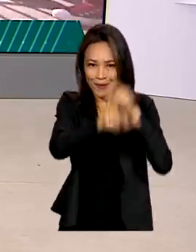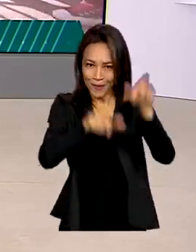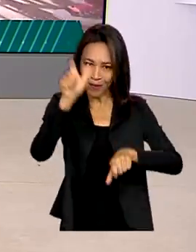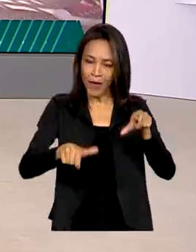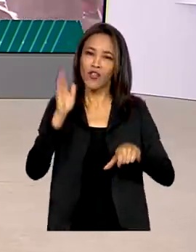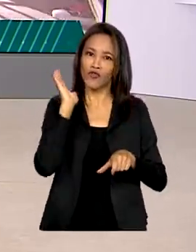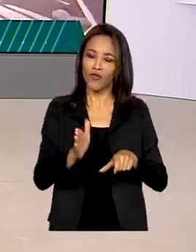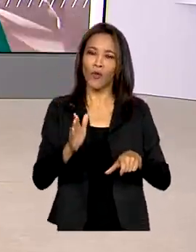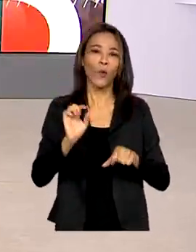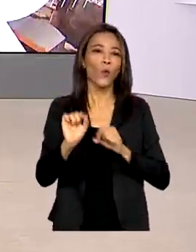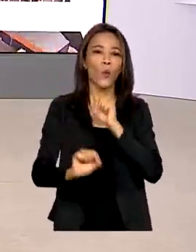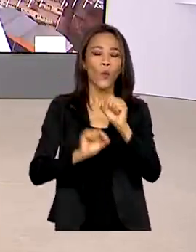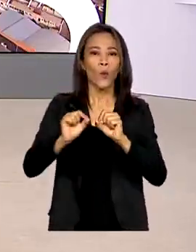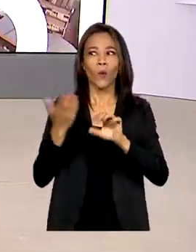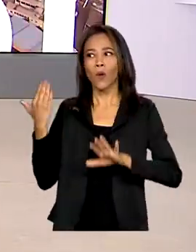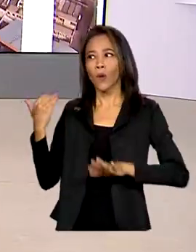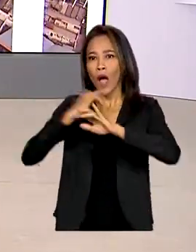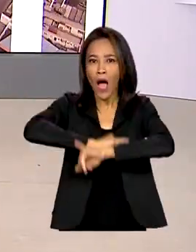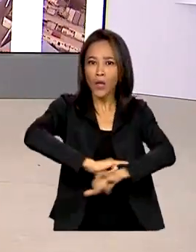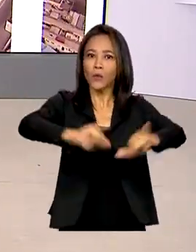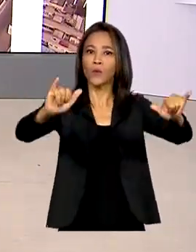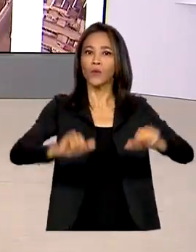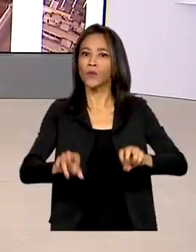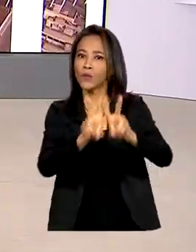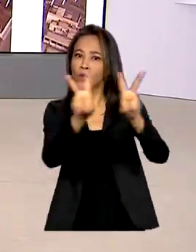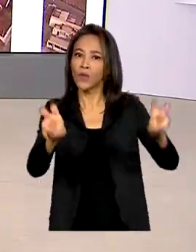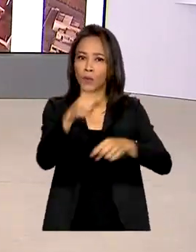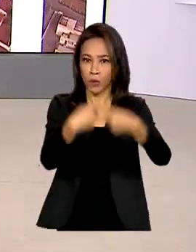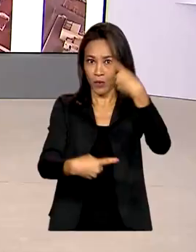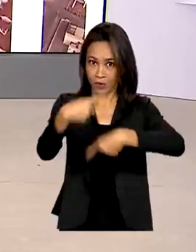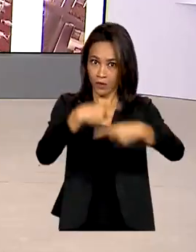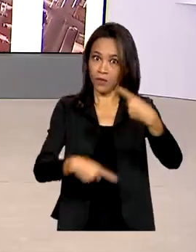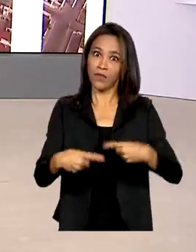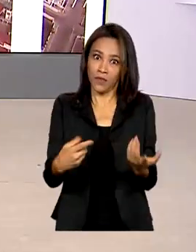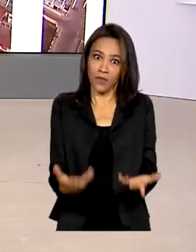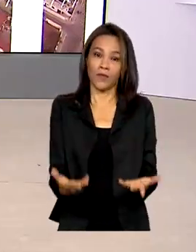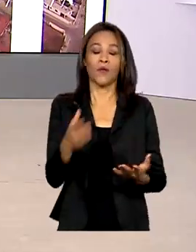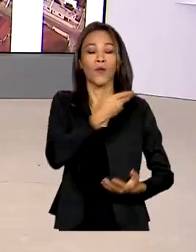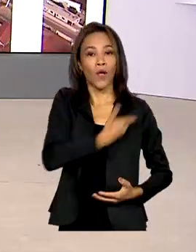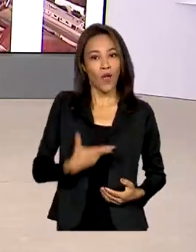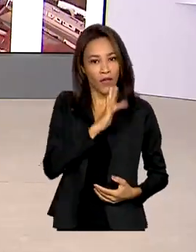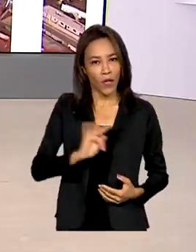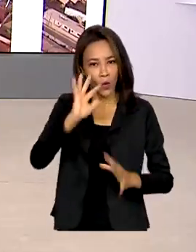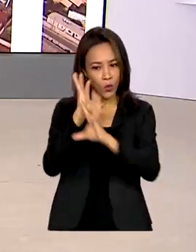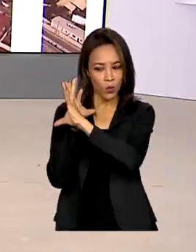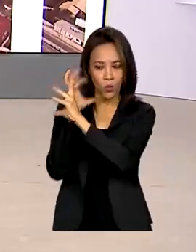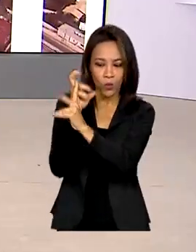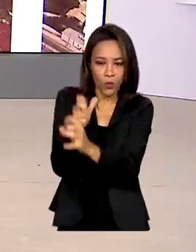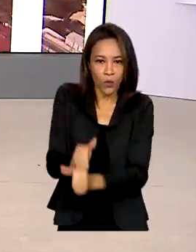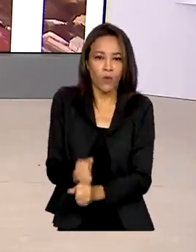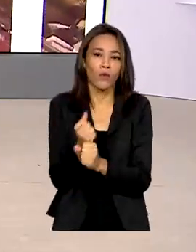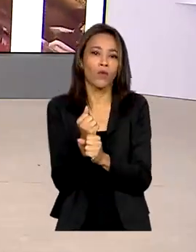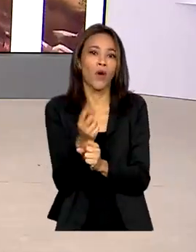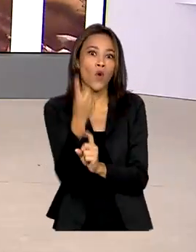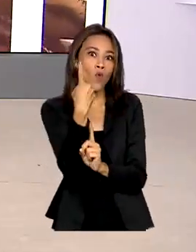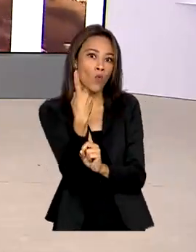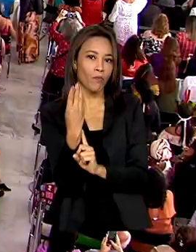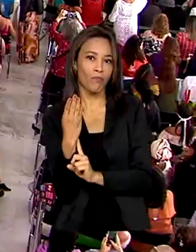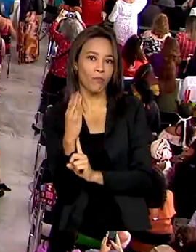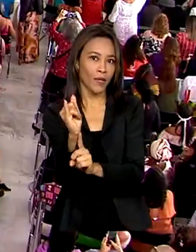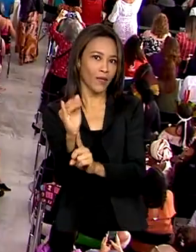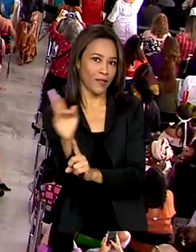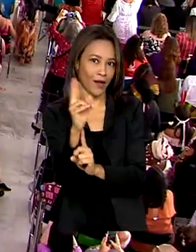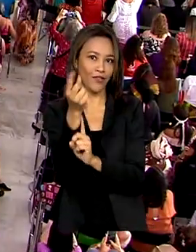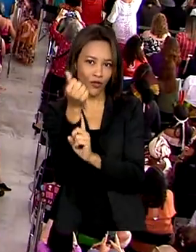anúncio de novas ações e políticas públicas pelo governo federal. Ao todo, estão sendo investidos quase um bilhão de reais.